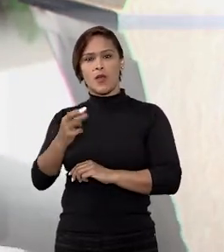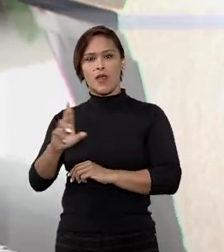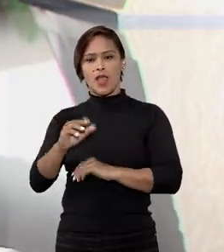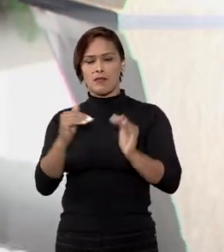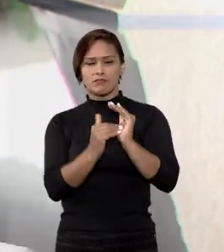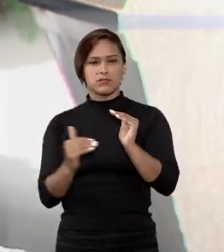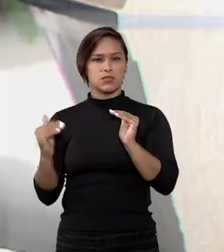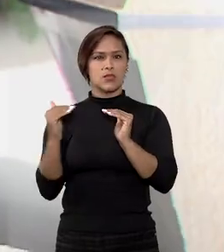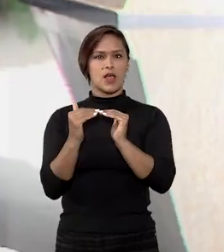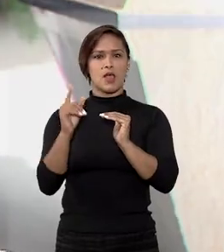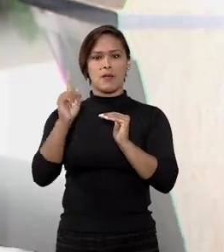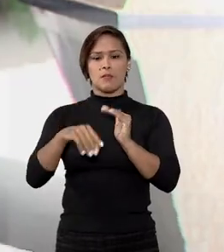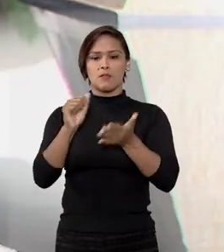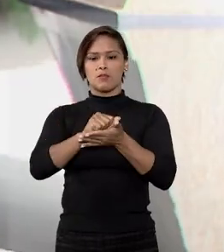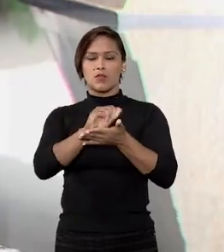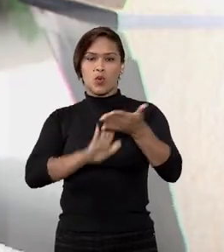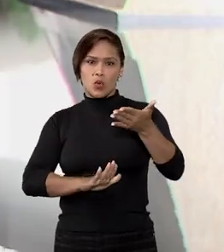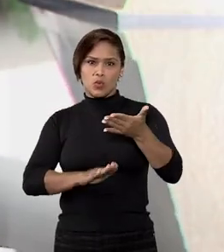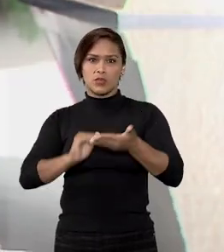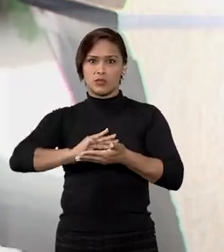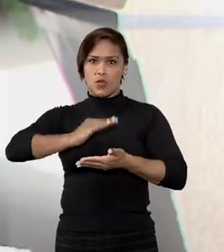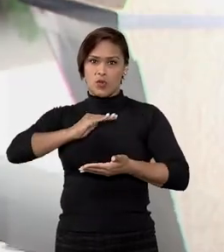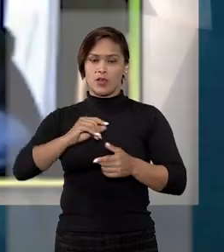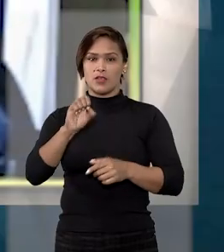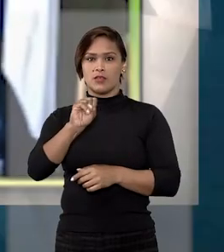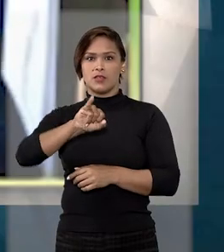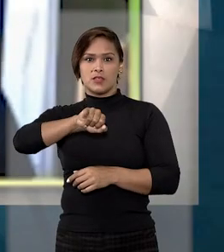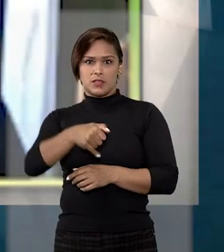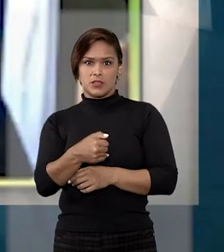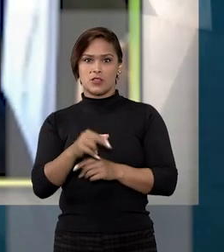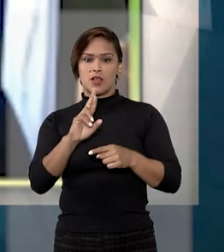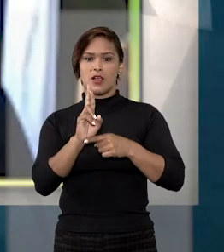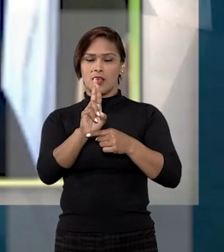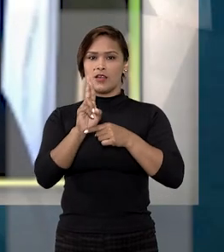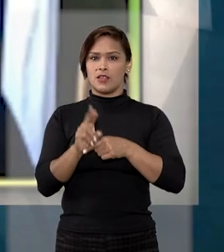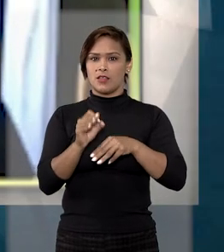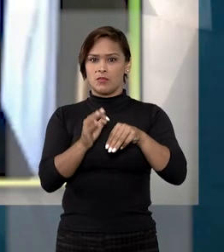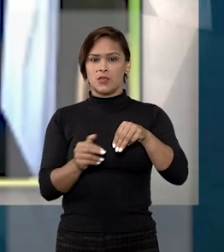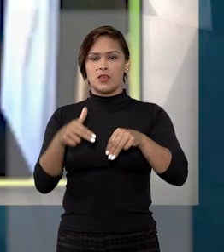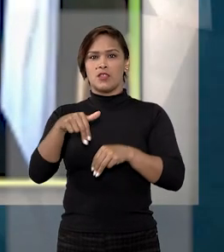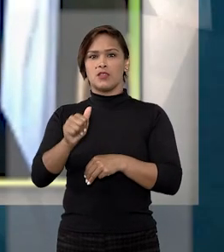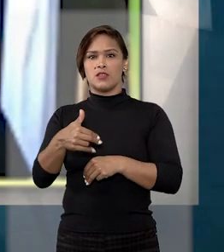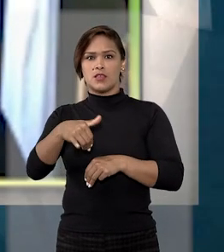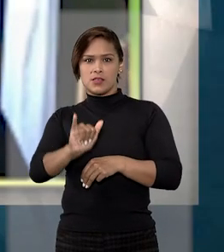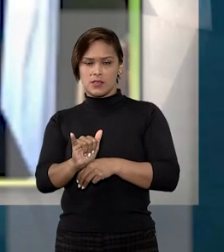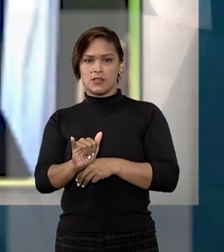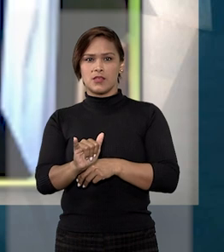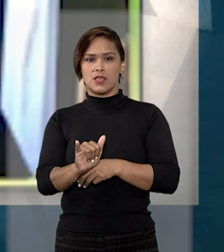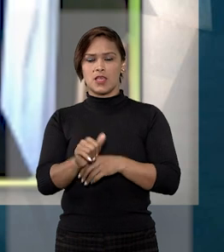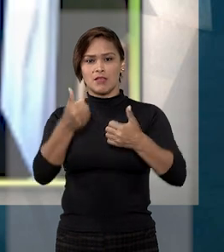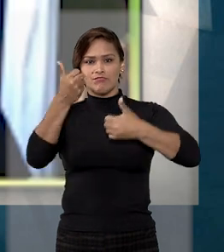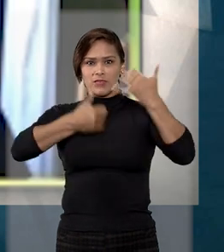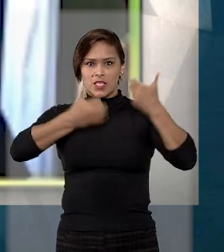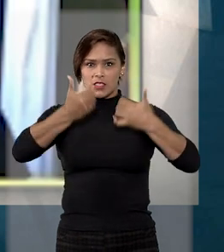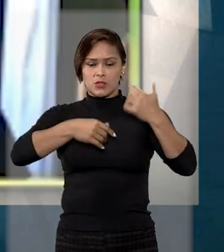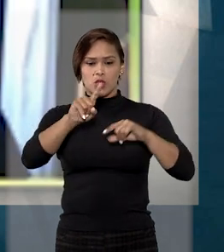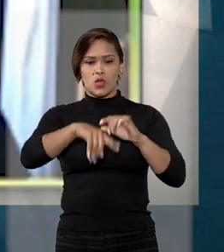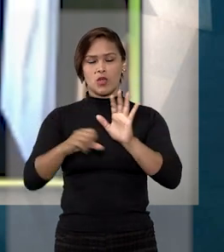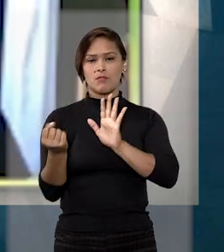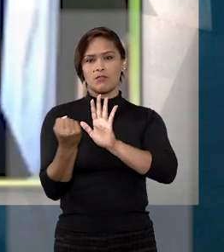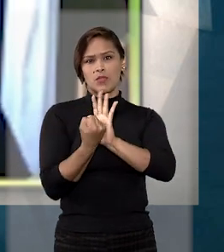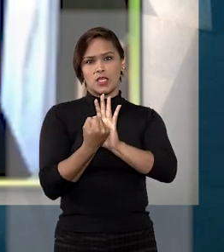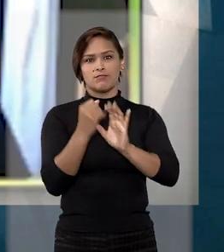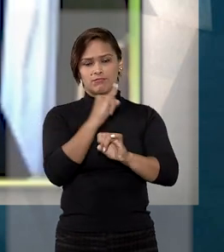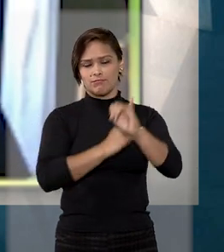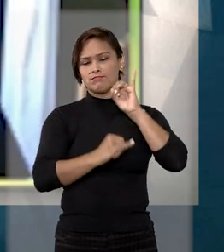mil o limite máximo para a multa diária acumulada. No STJ, a relatora ministra Nancy Andrigue explicou que, no